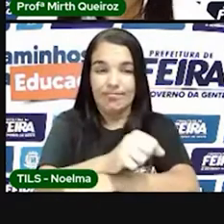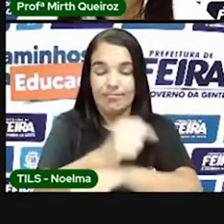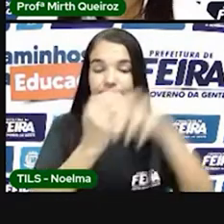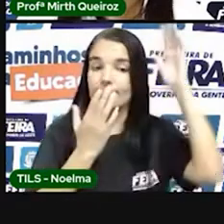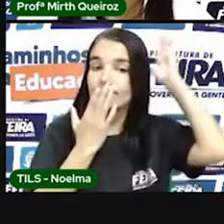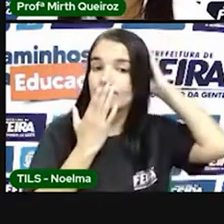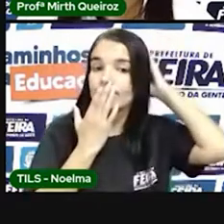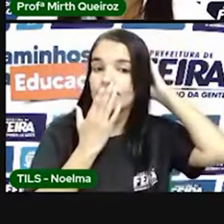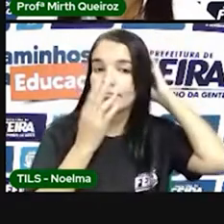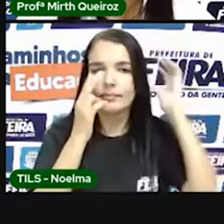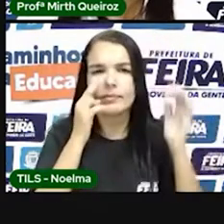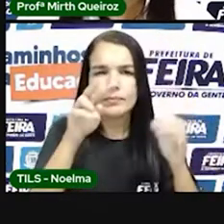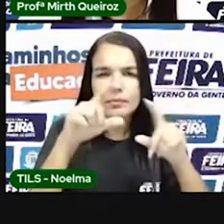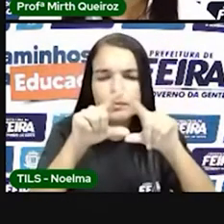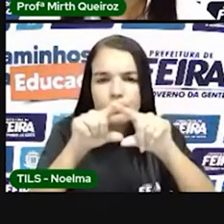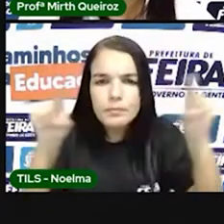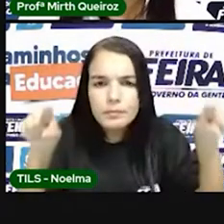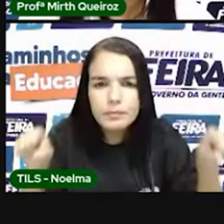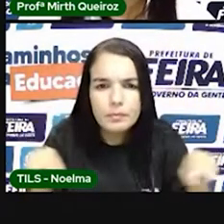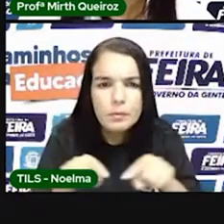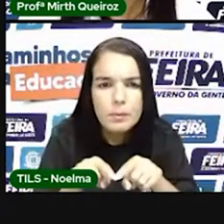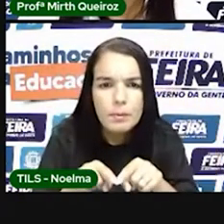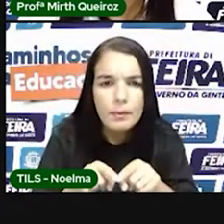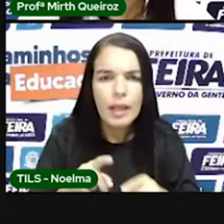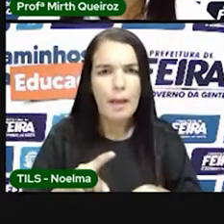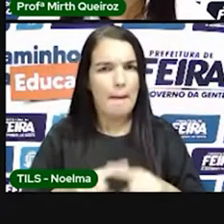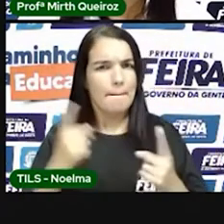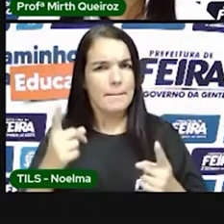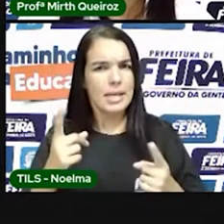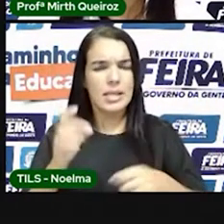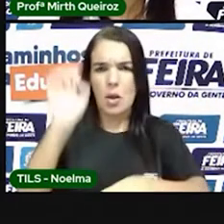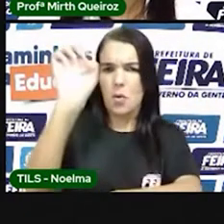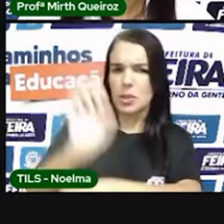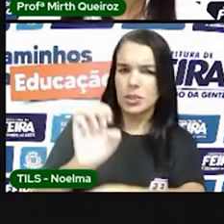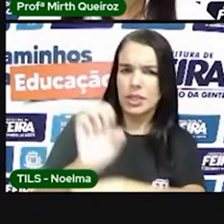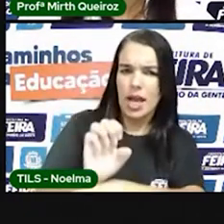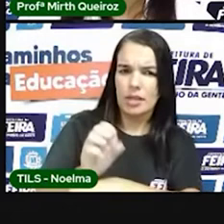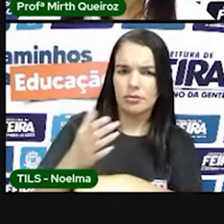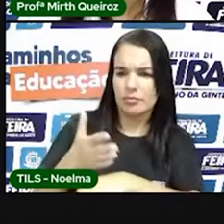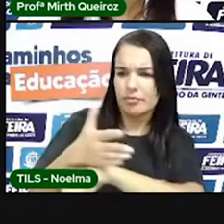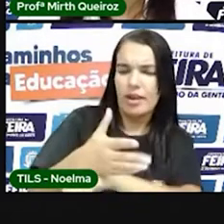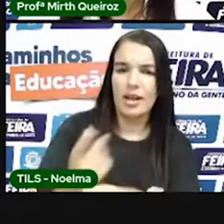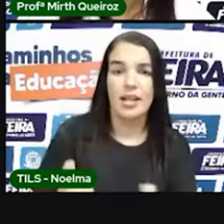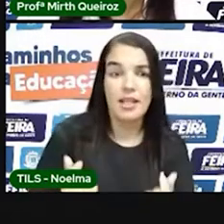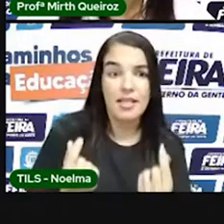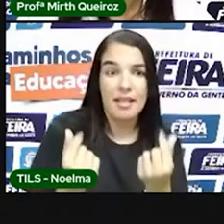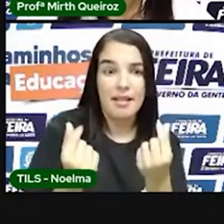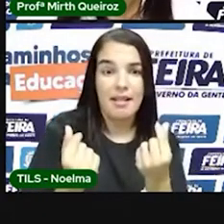textinho assim, ó. Mas o Estado não vai entrar com uma graninha? Negativo.